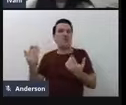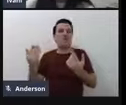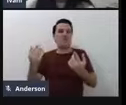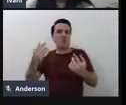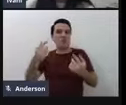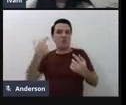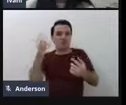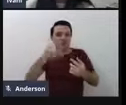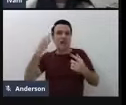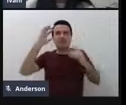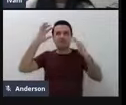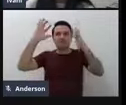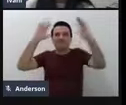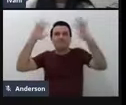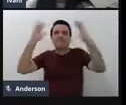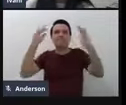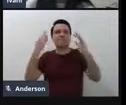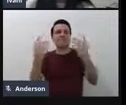hoje, juntos, né.